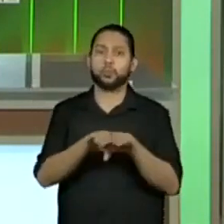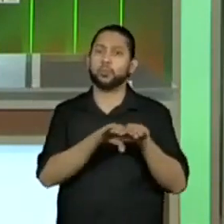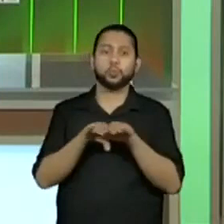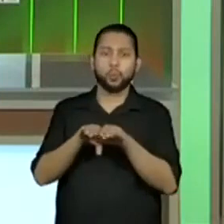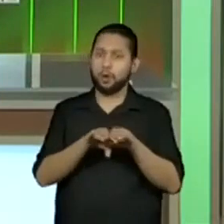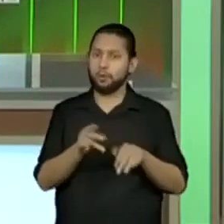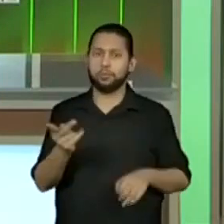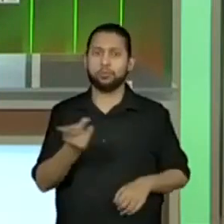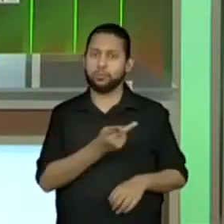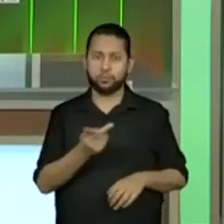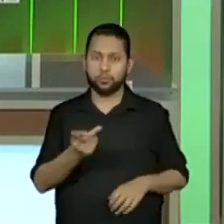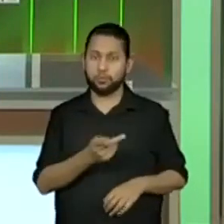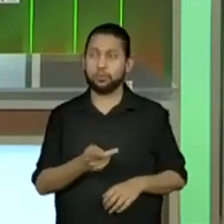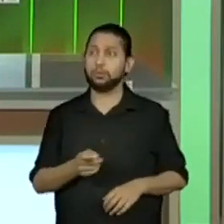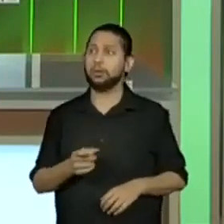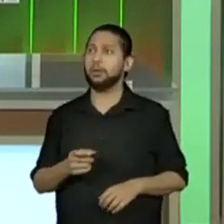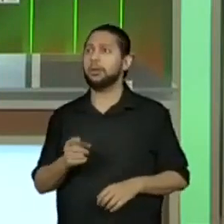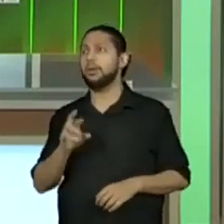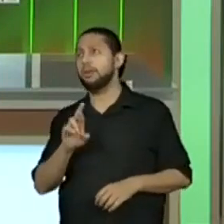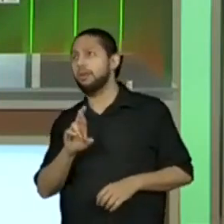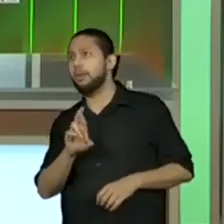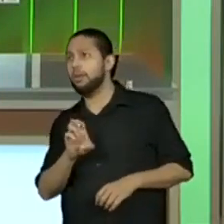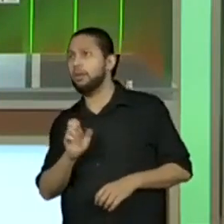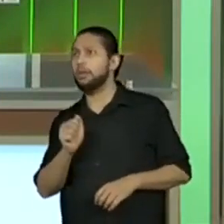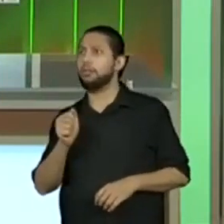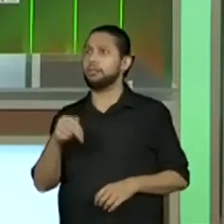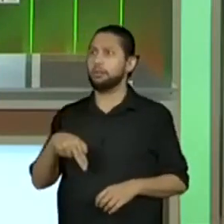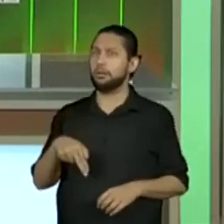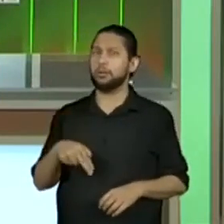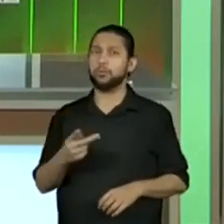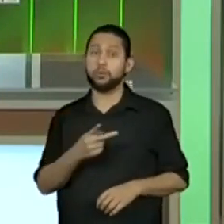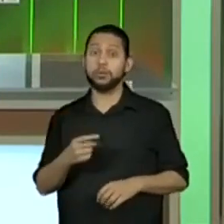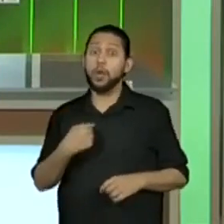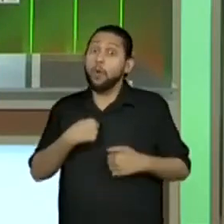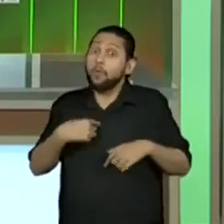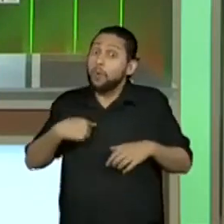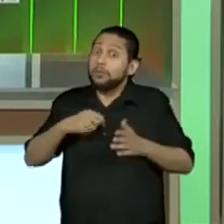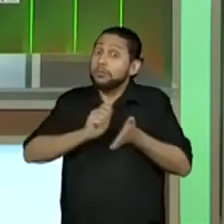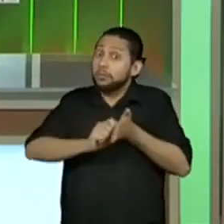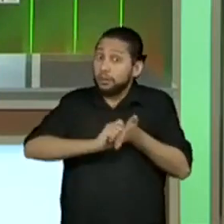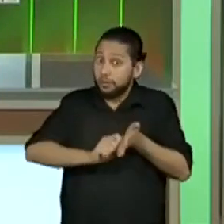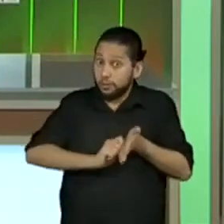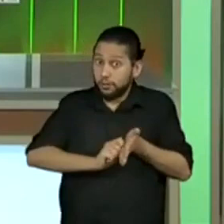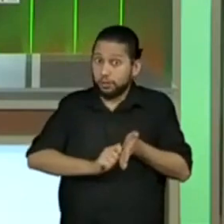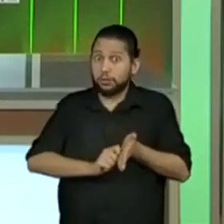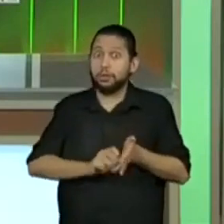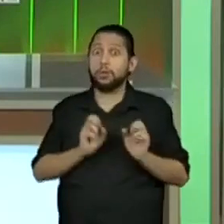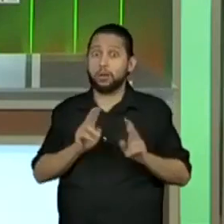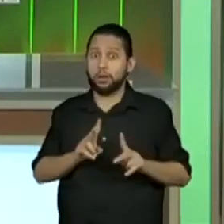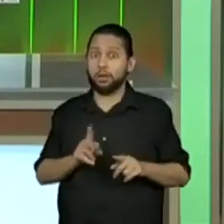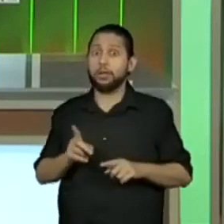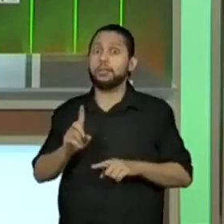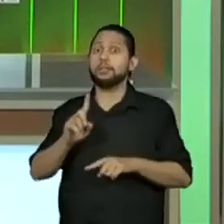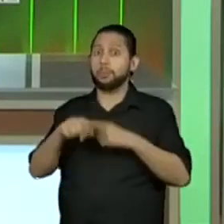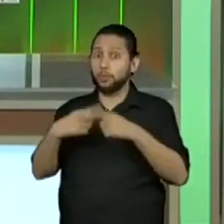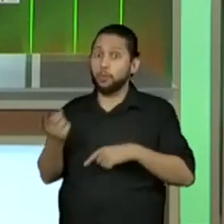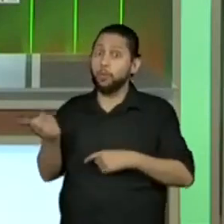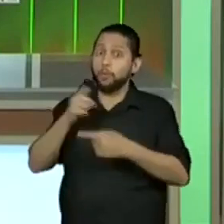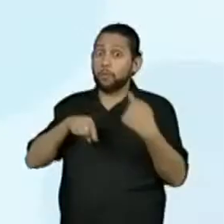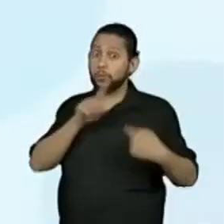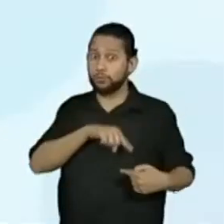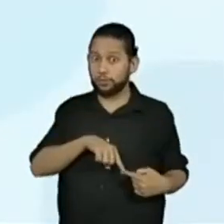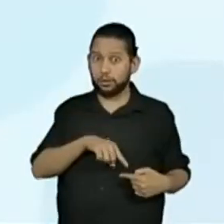Renan, foi o que apareceu, ou os dois? Gente, eu vou registrar aqui, vocês me recordem, porque eu preciso voltar aqui nessa